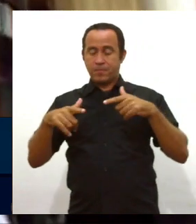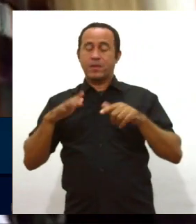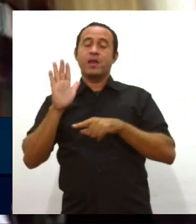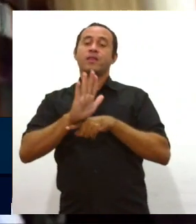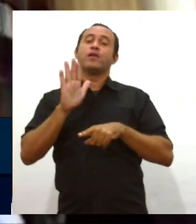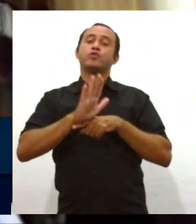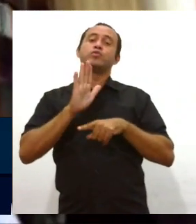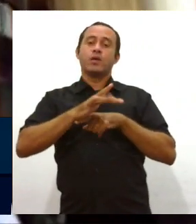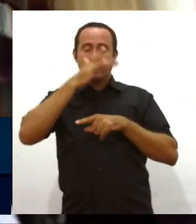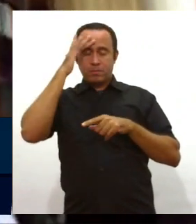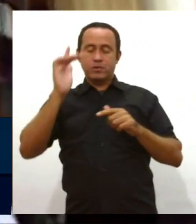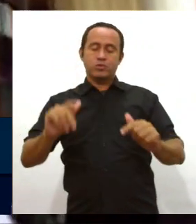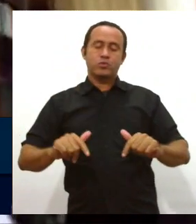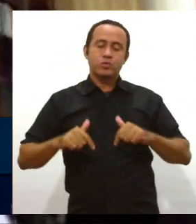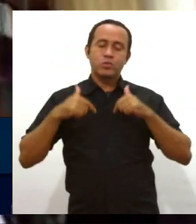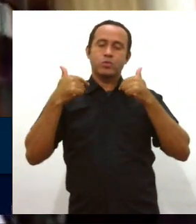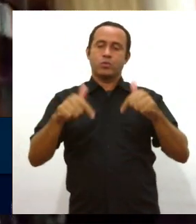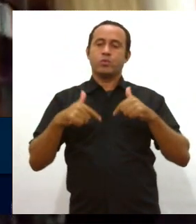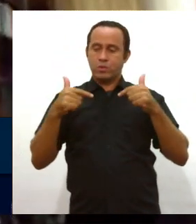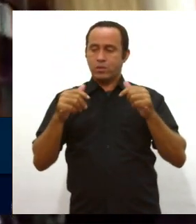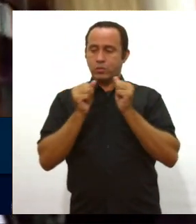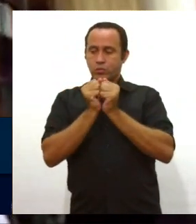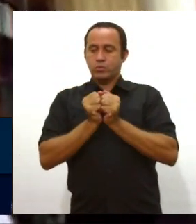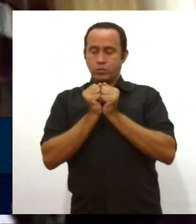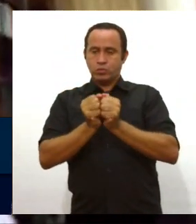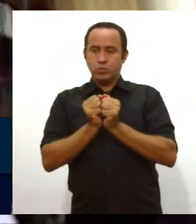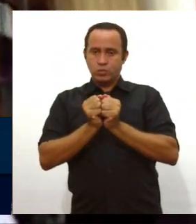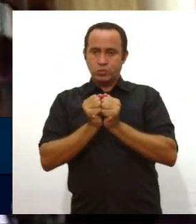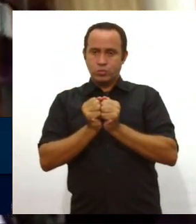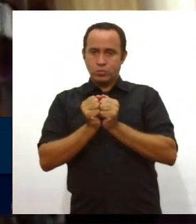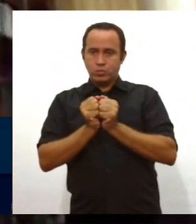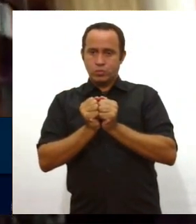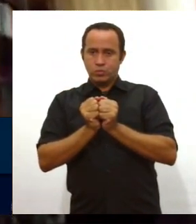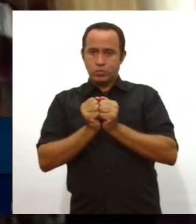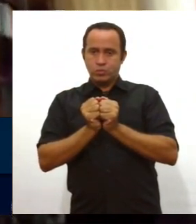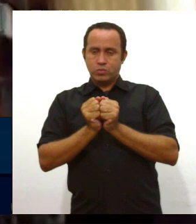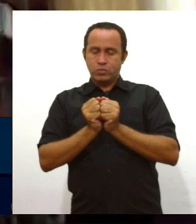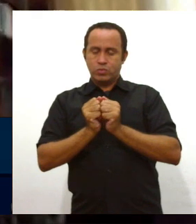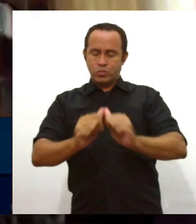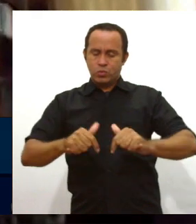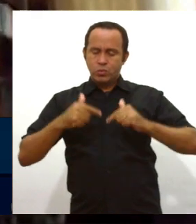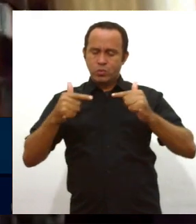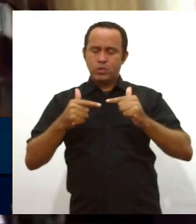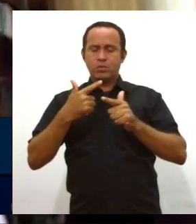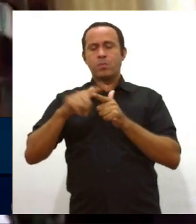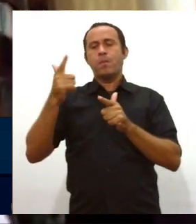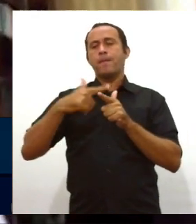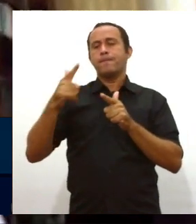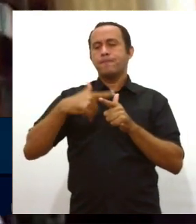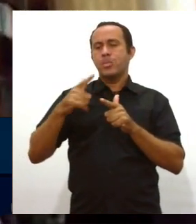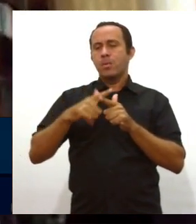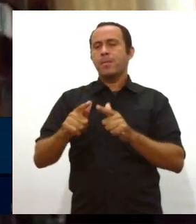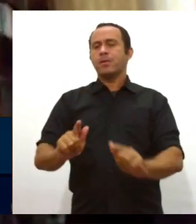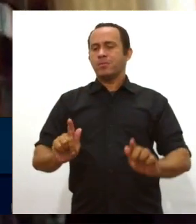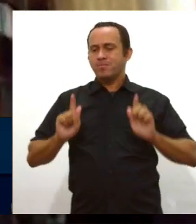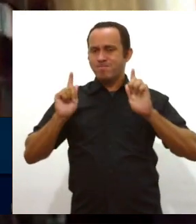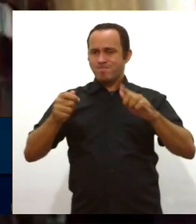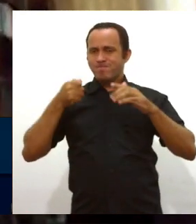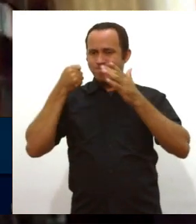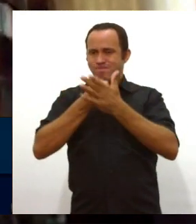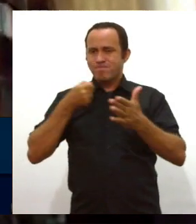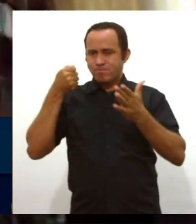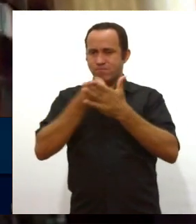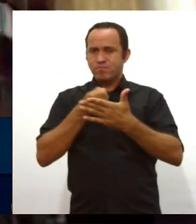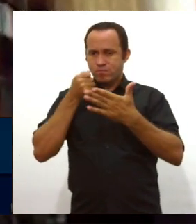daquela região, lutando junto com eles, enfrentando perseguições junto com eles, resistindo junto com todos